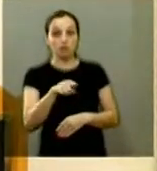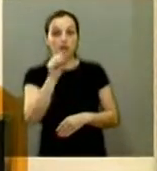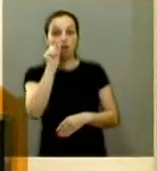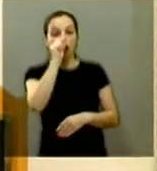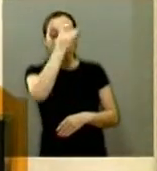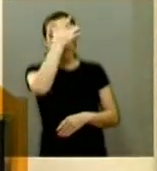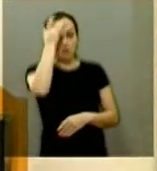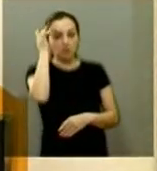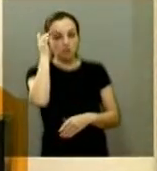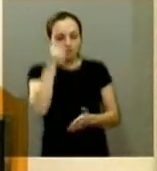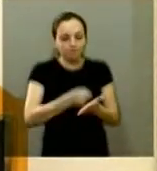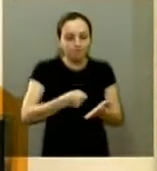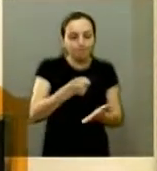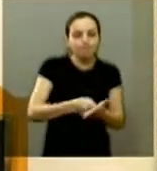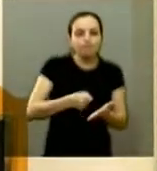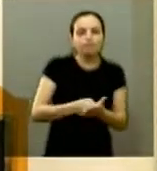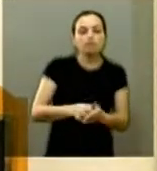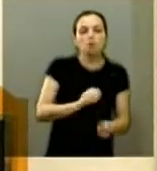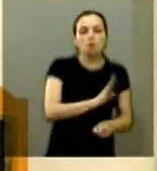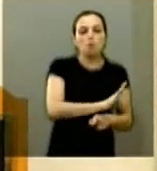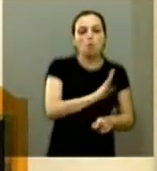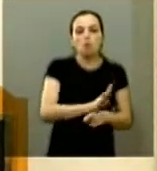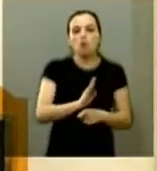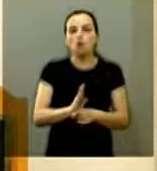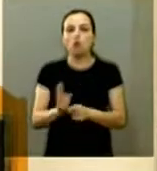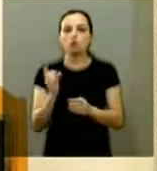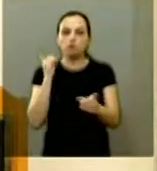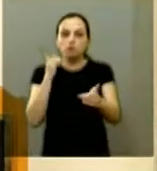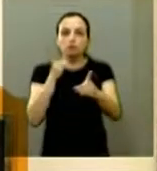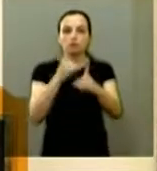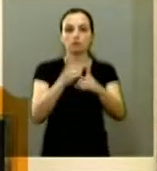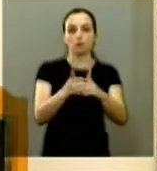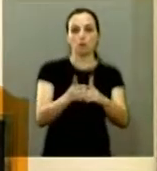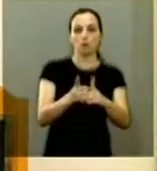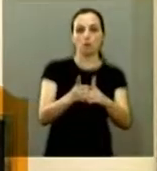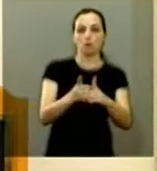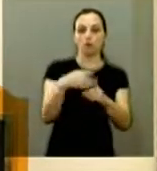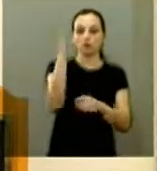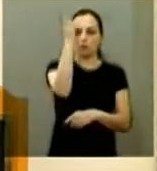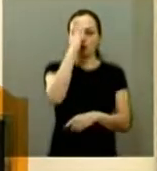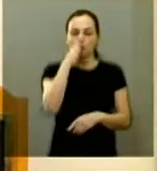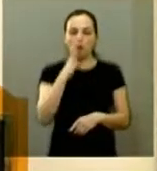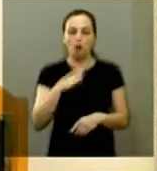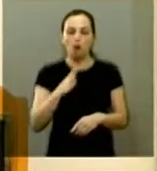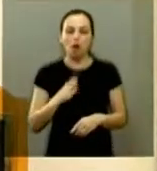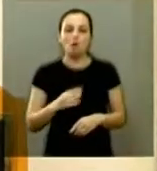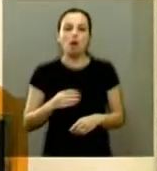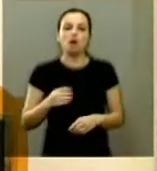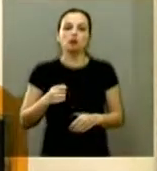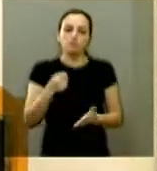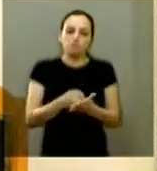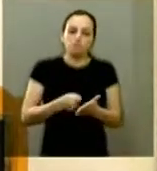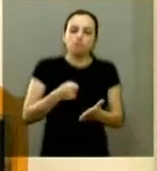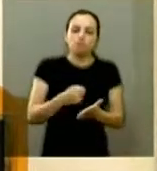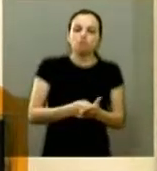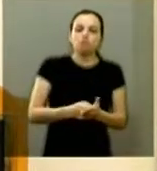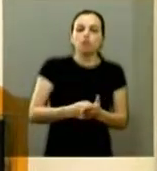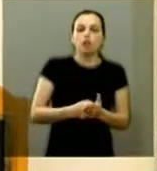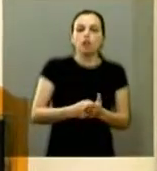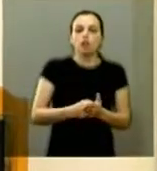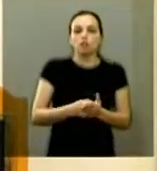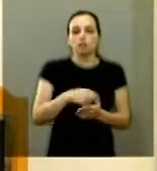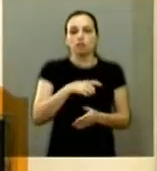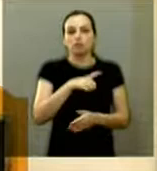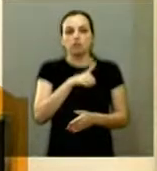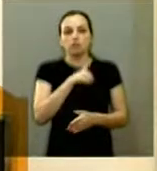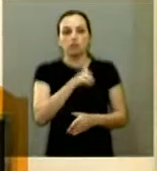que ajudaram construir a democracia no Brasil que foram capazes de resistir a ditadura não entenderem que tem uma